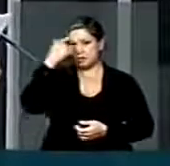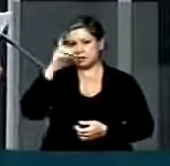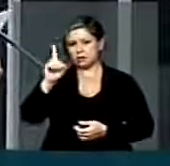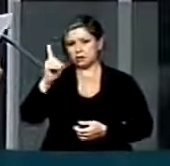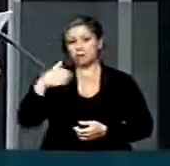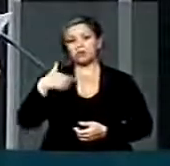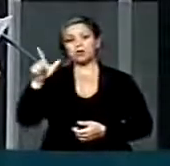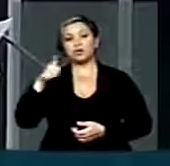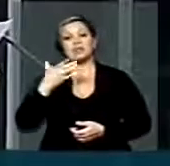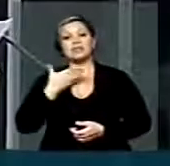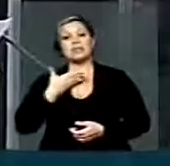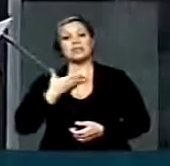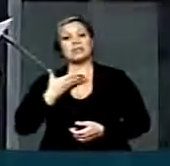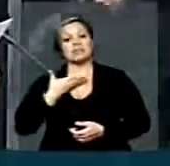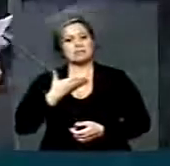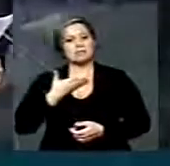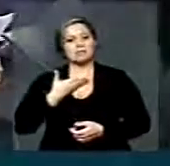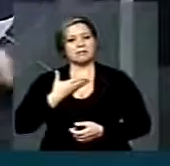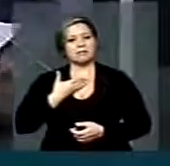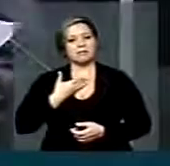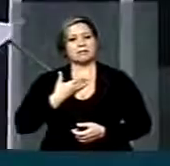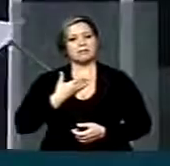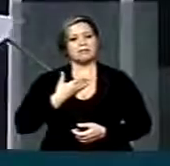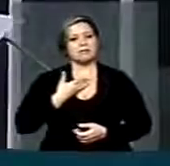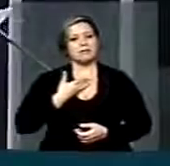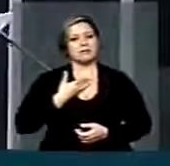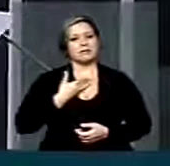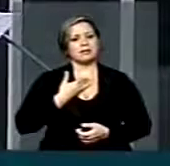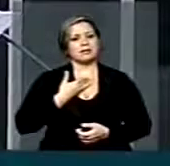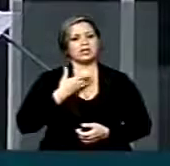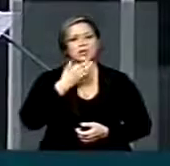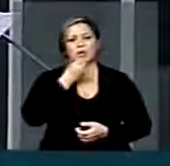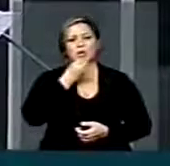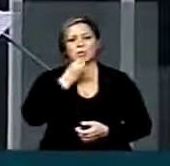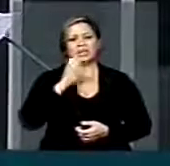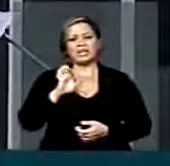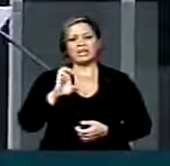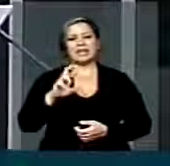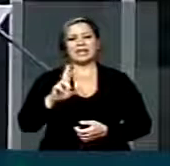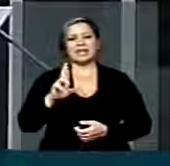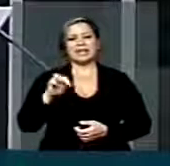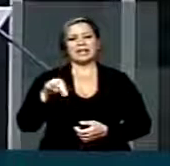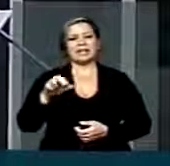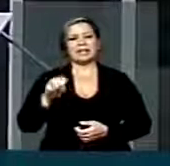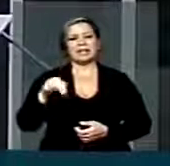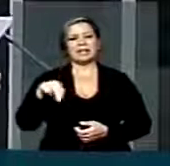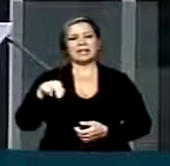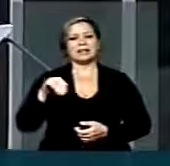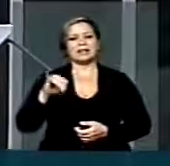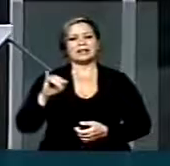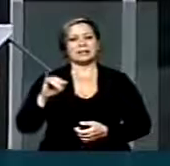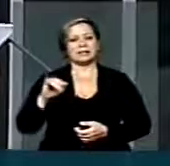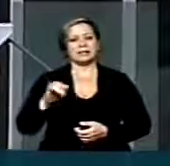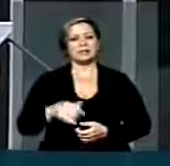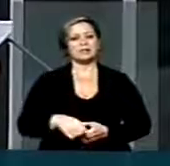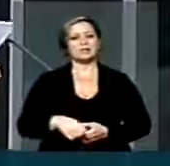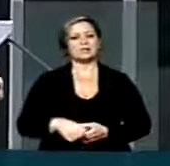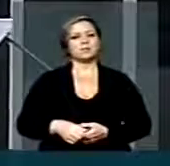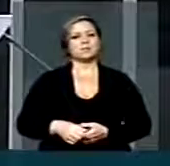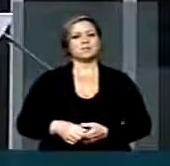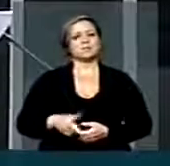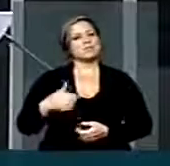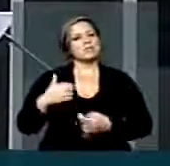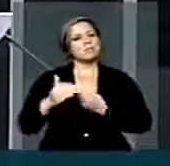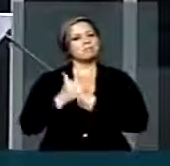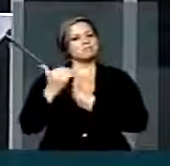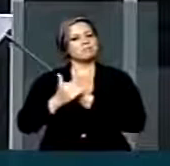foi ideia de um amigo, doutor Hernani, Guete, Carvalho Guete, que